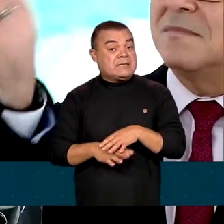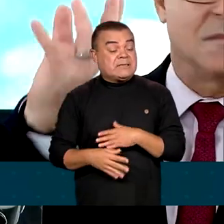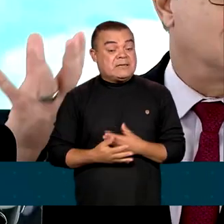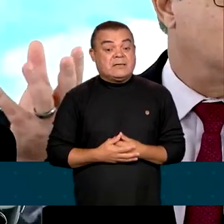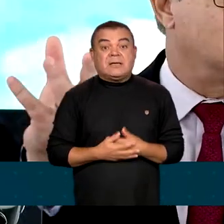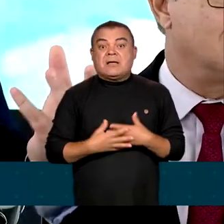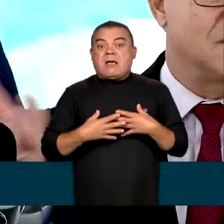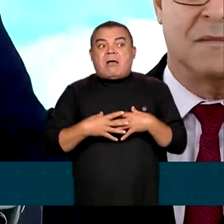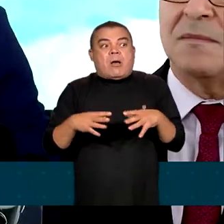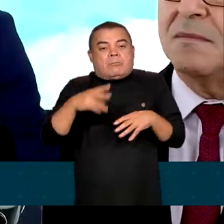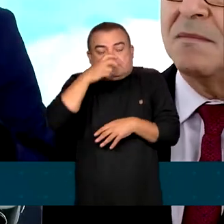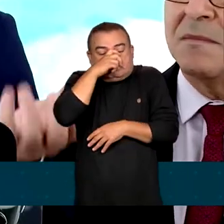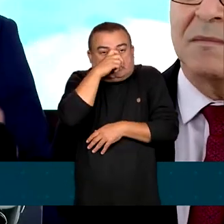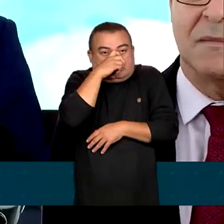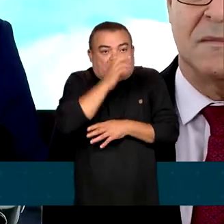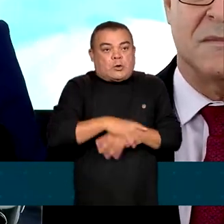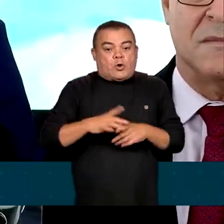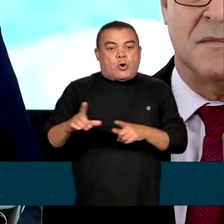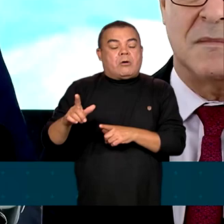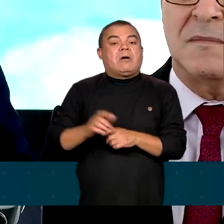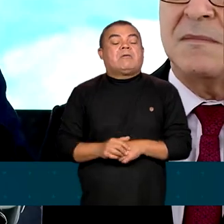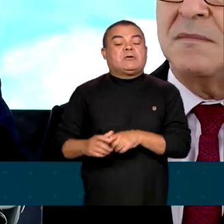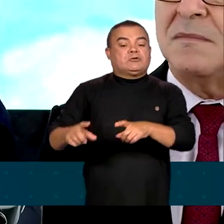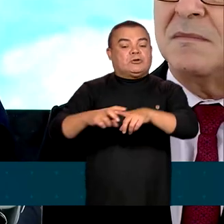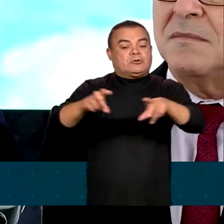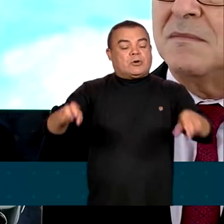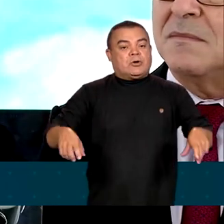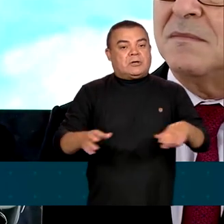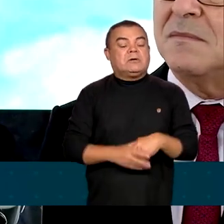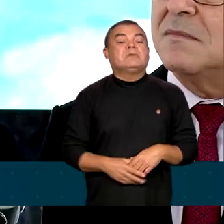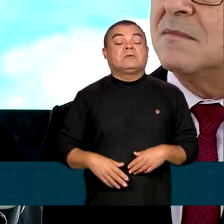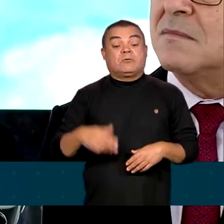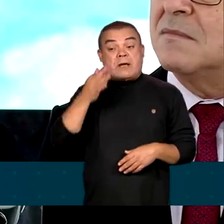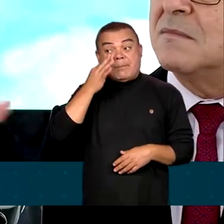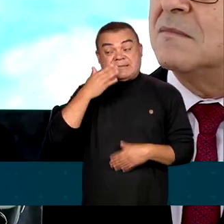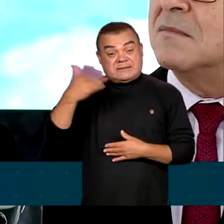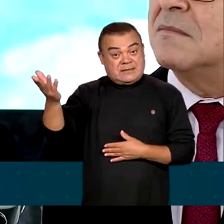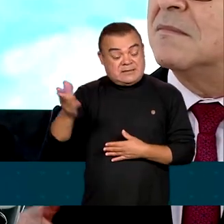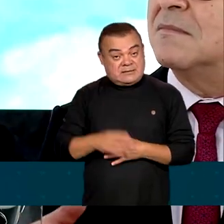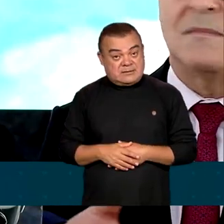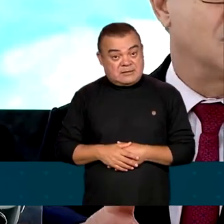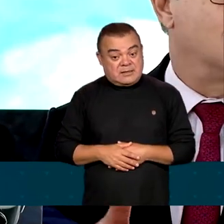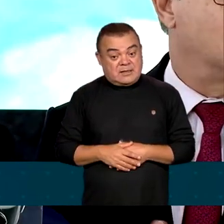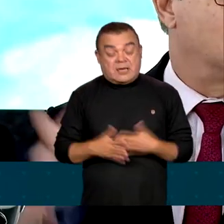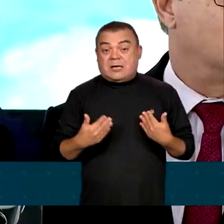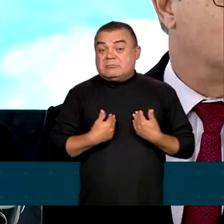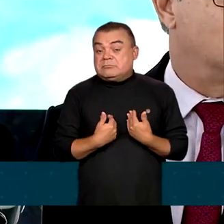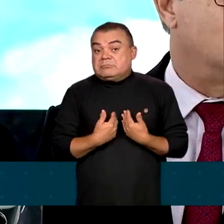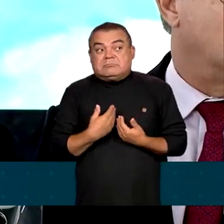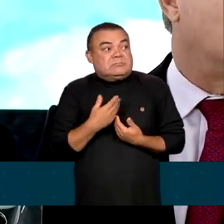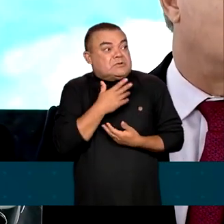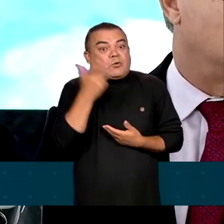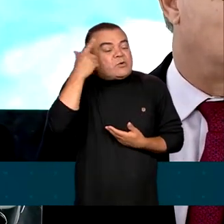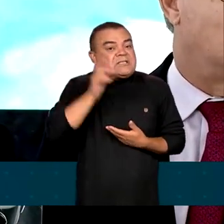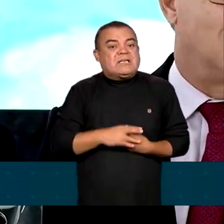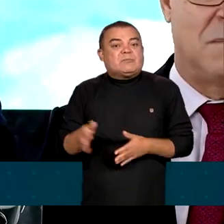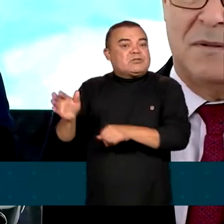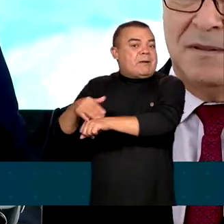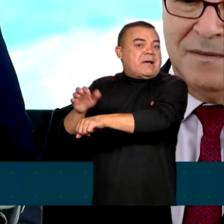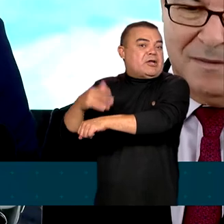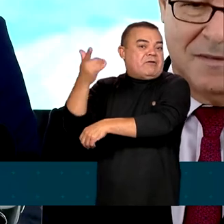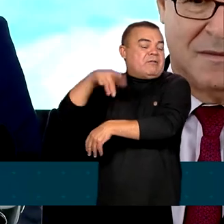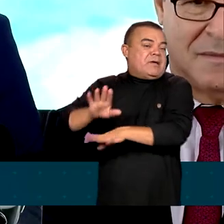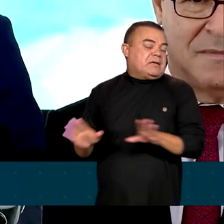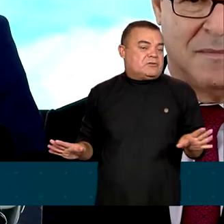lotou o auditório, mais os empresários chineses, então, com a presença deles seria muito maior. Nem dá para a gente chamar de novo, vamos todo mundo uma semana de novo, tá, né?